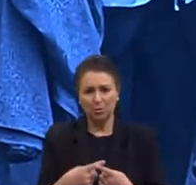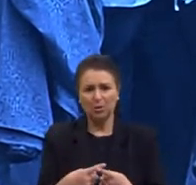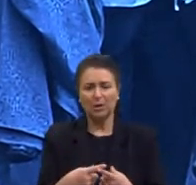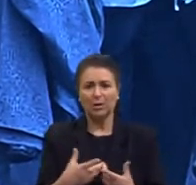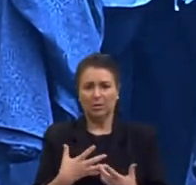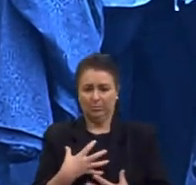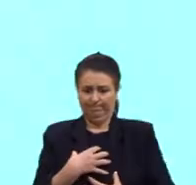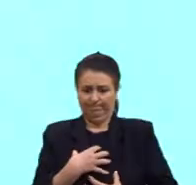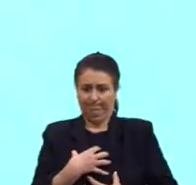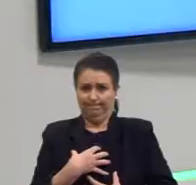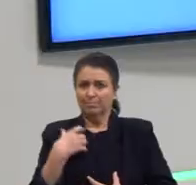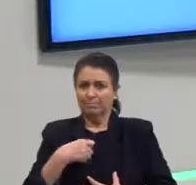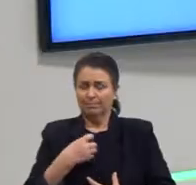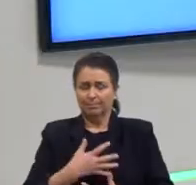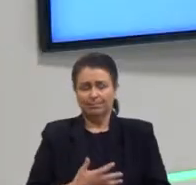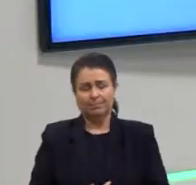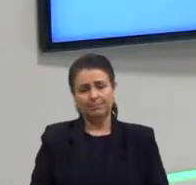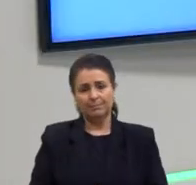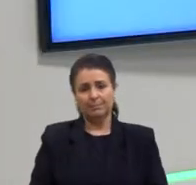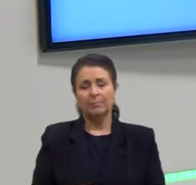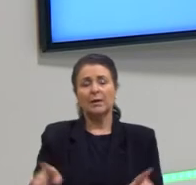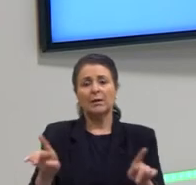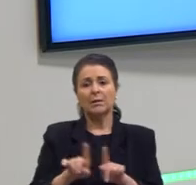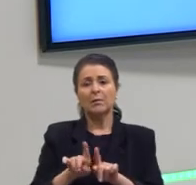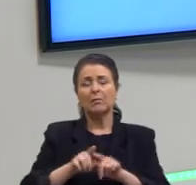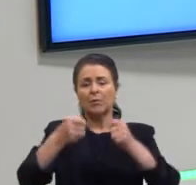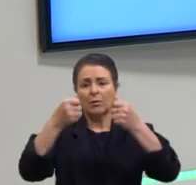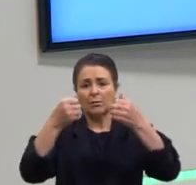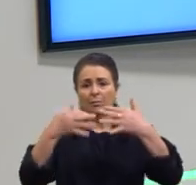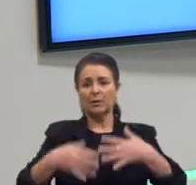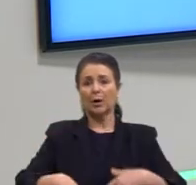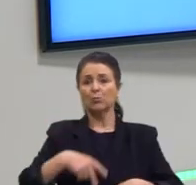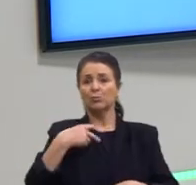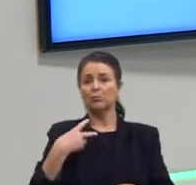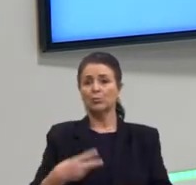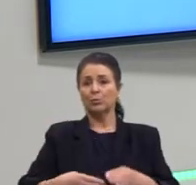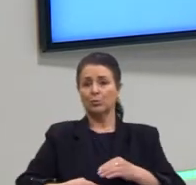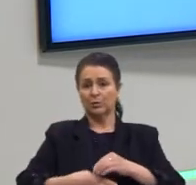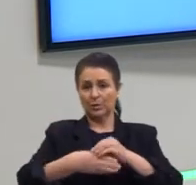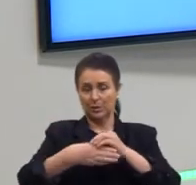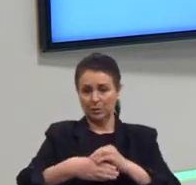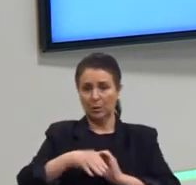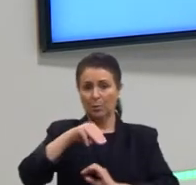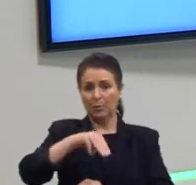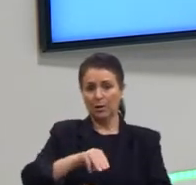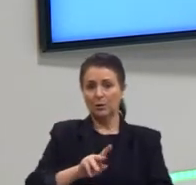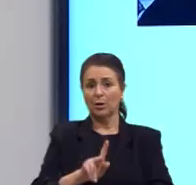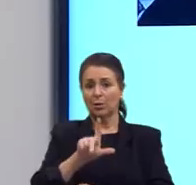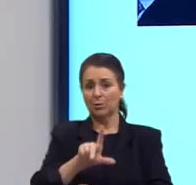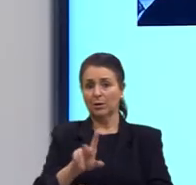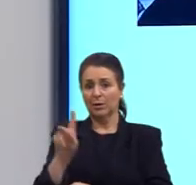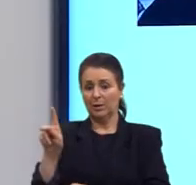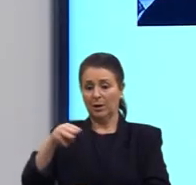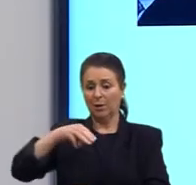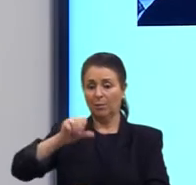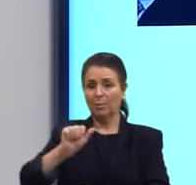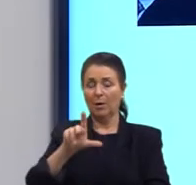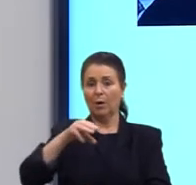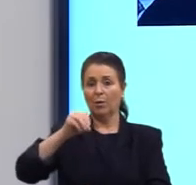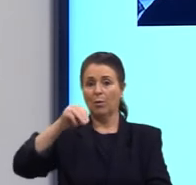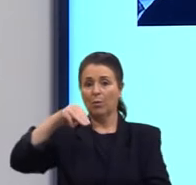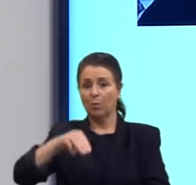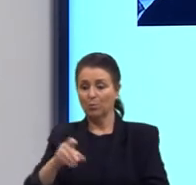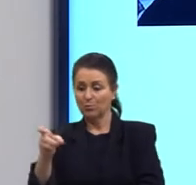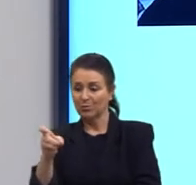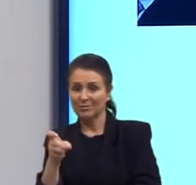comedido. E a gente vai falar um pouco desses dois líderes, Martin Luther King e Malcolm X, quem gosta de X